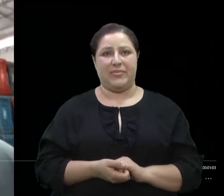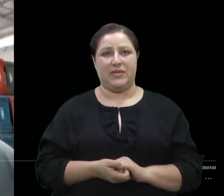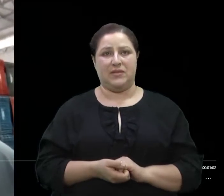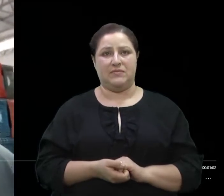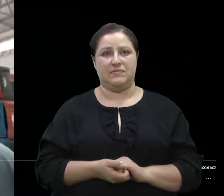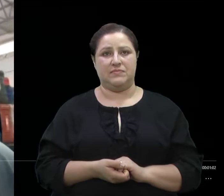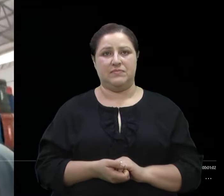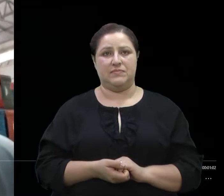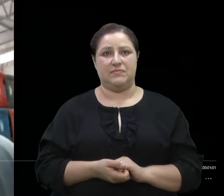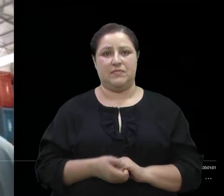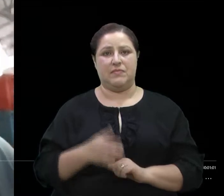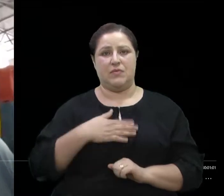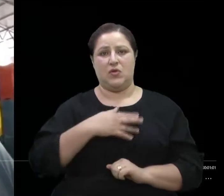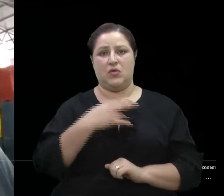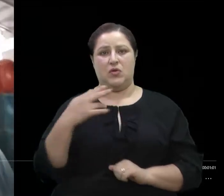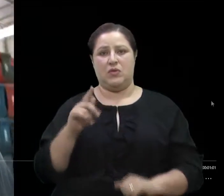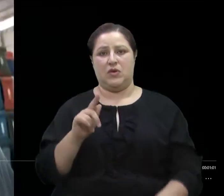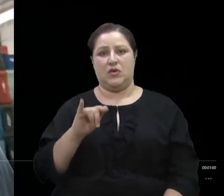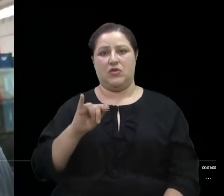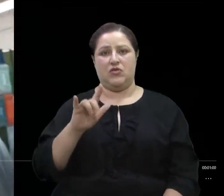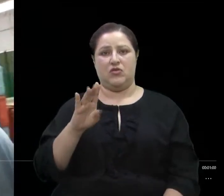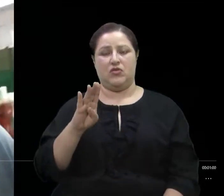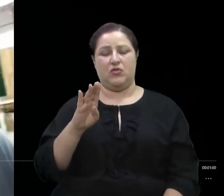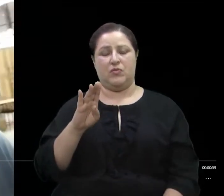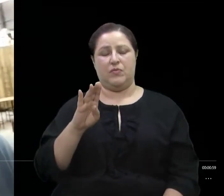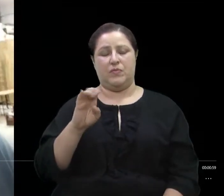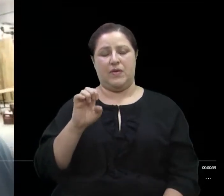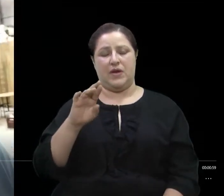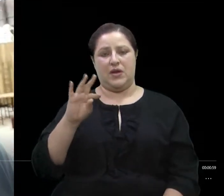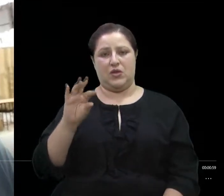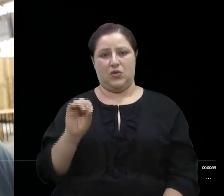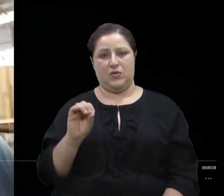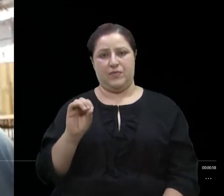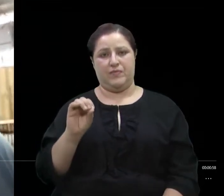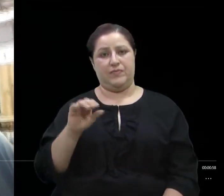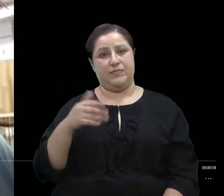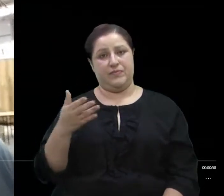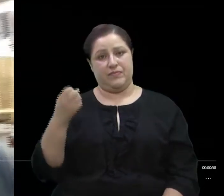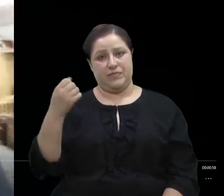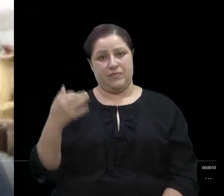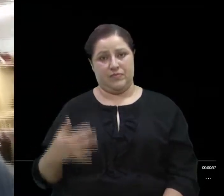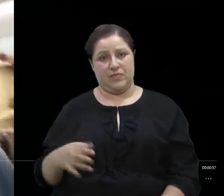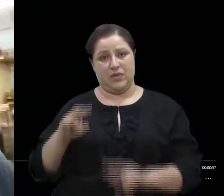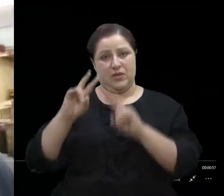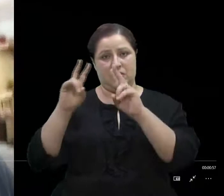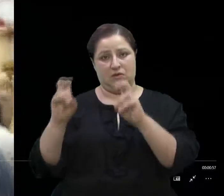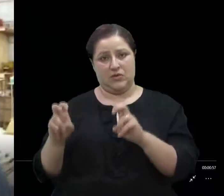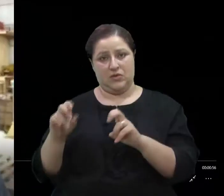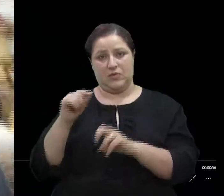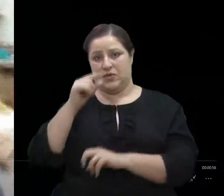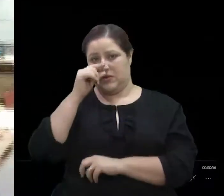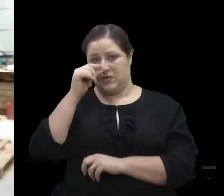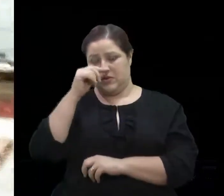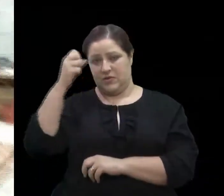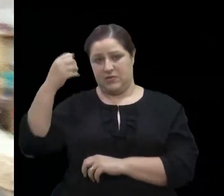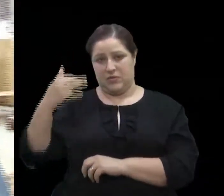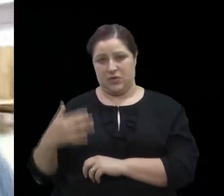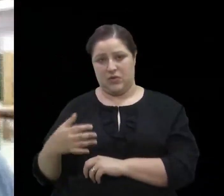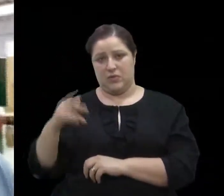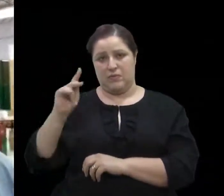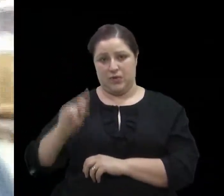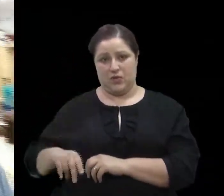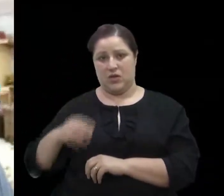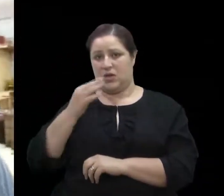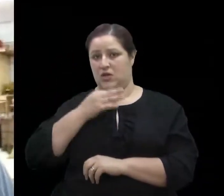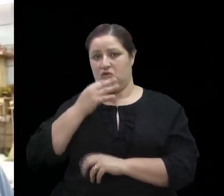Meu nome é Gilberto Dorigati e é assim, a respeito do o Sandro falou, que o pessoal de Caxias não quer